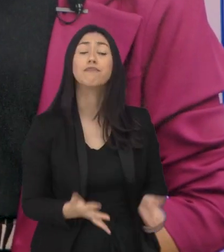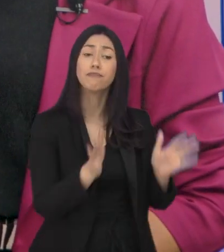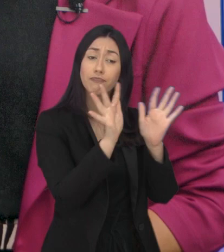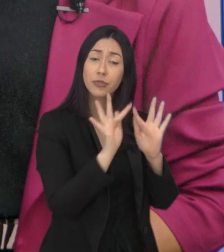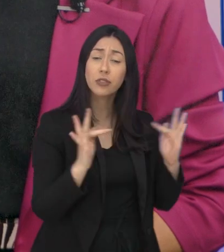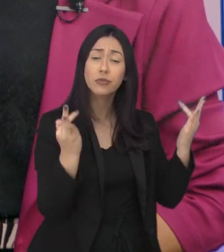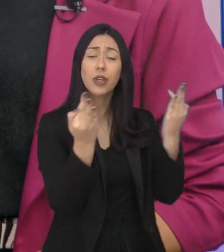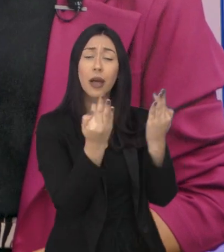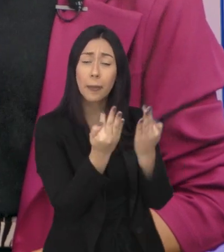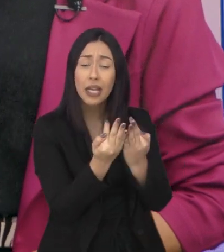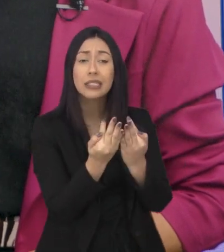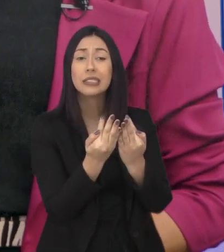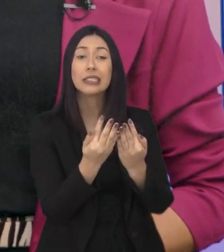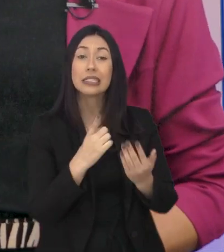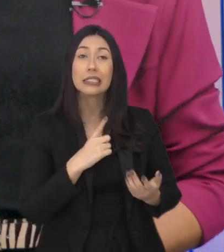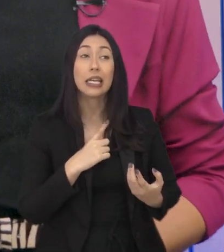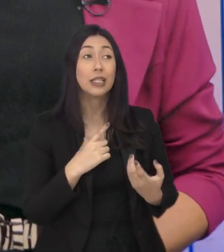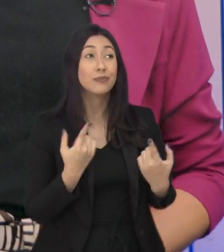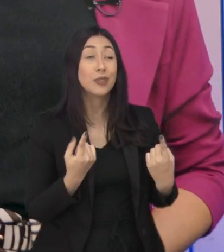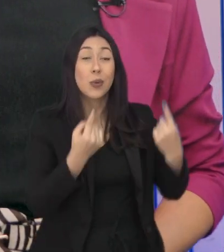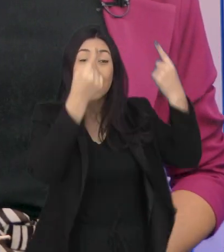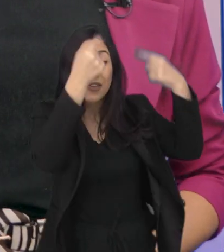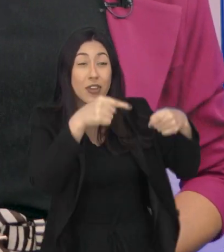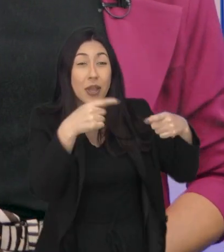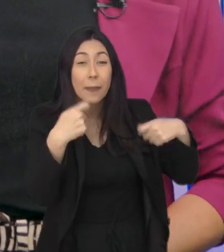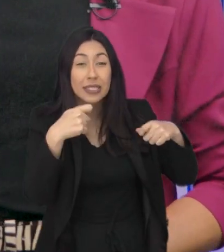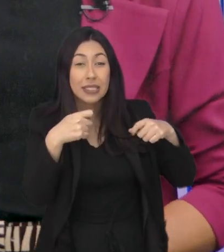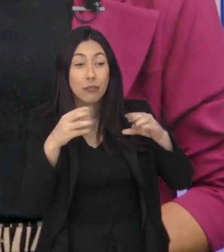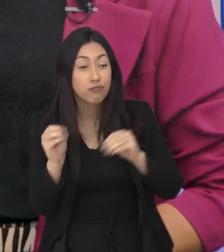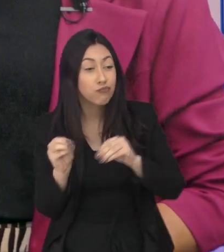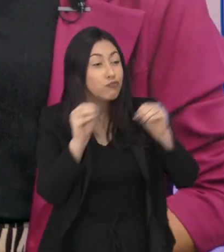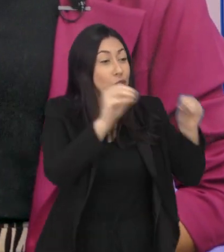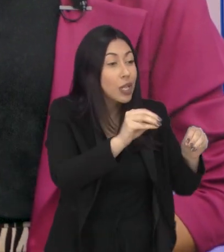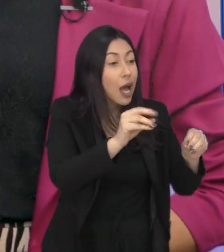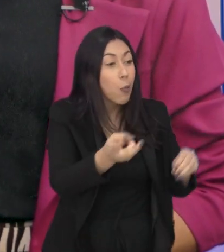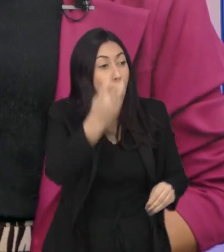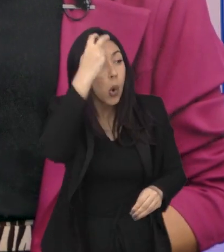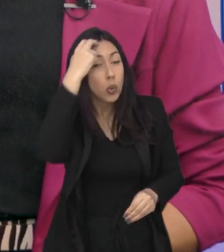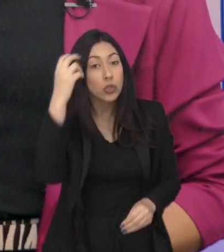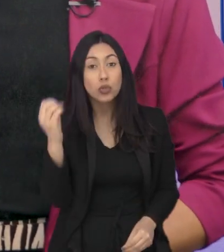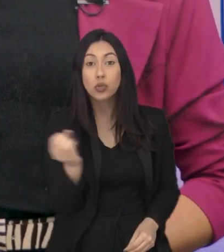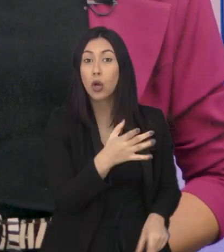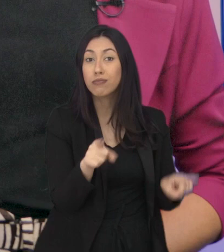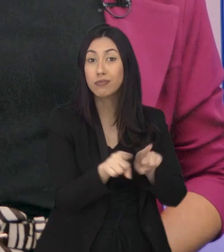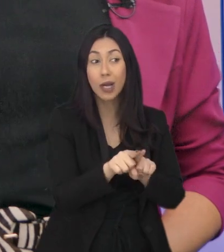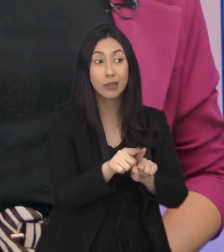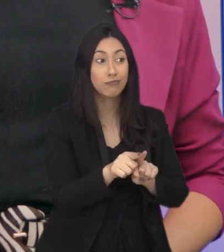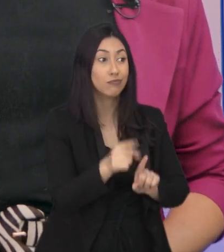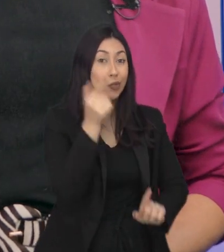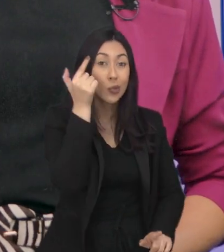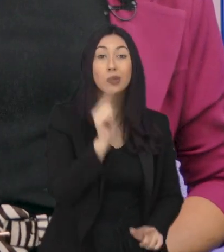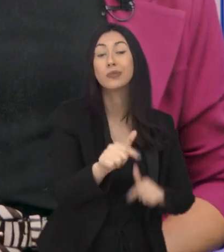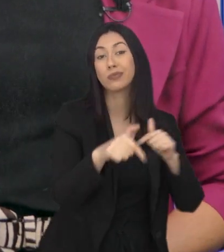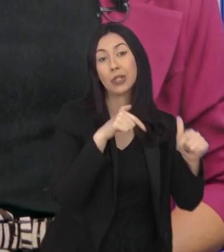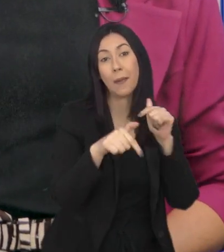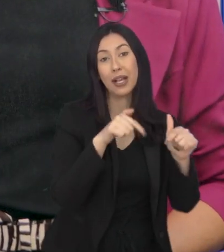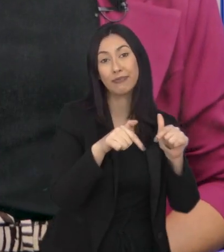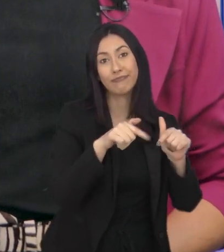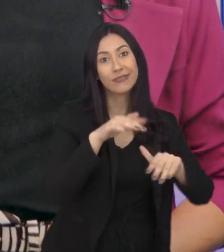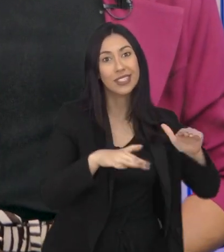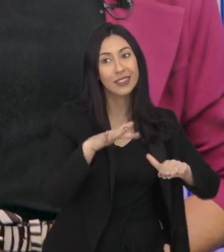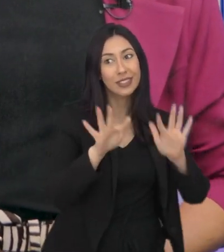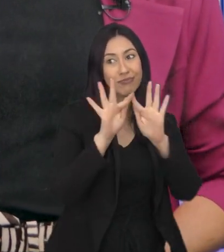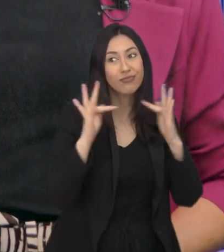famílias que passam pelo desafio de se adaptar a uma nova cultura e se inserir no mercado de trabalho, por exemplo. Muitas